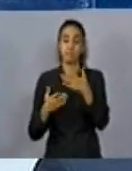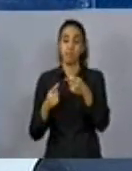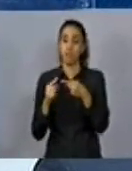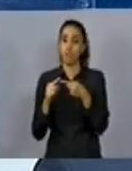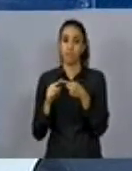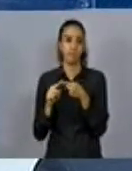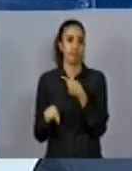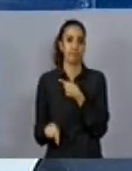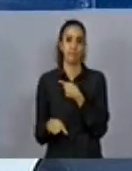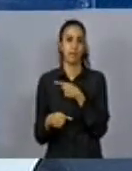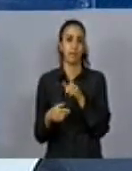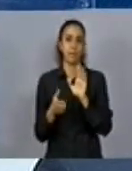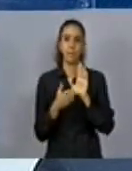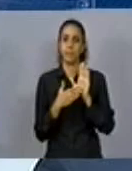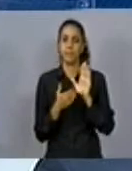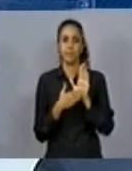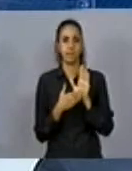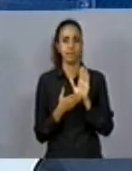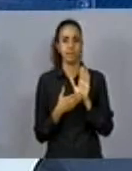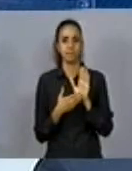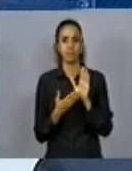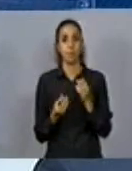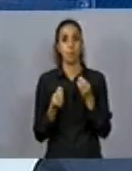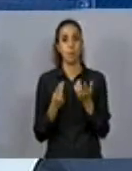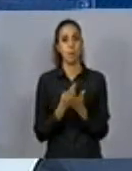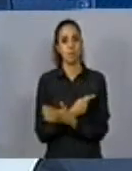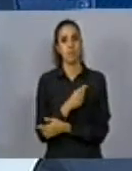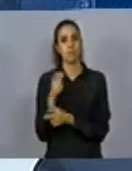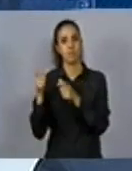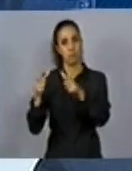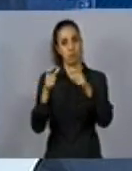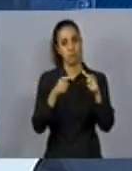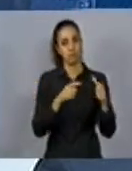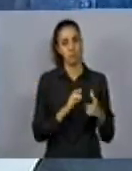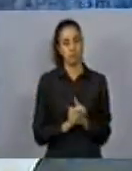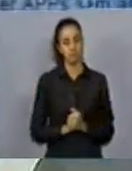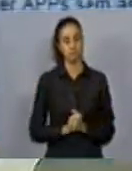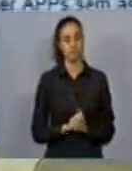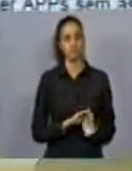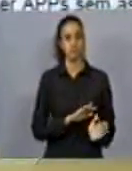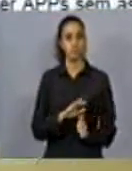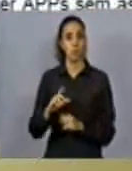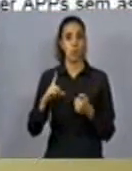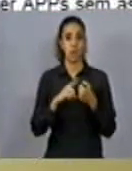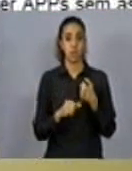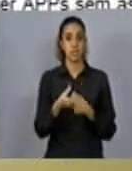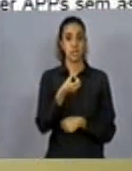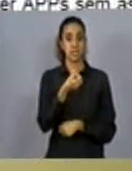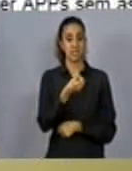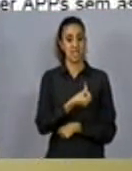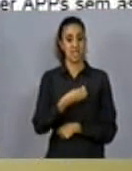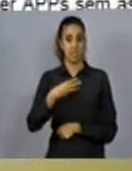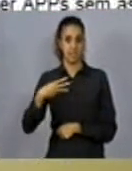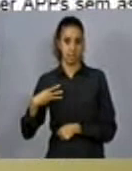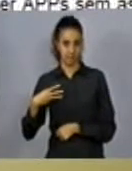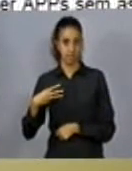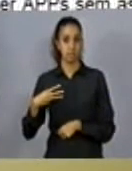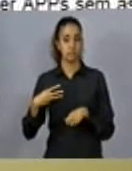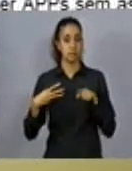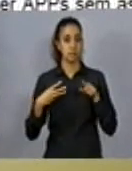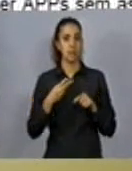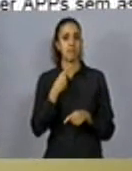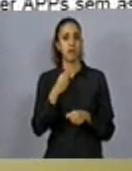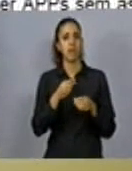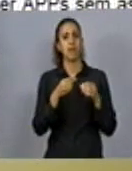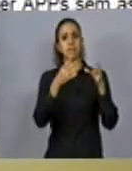da proposta e como ela se reflete no território. Em relação ao artigo 63, ela discute